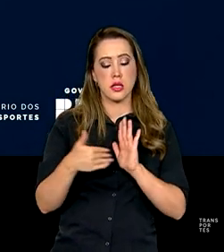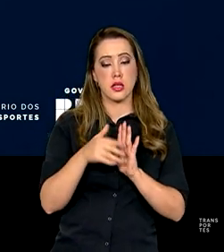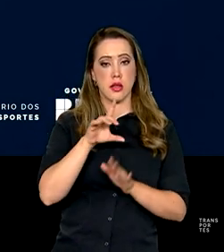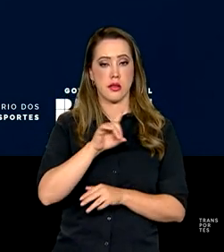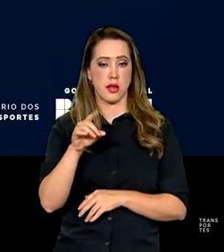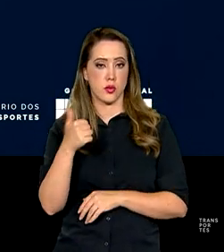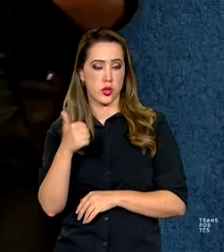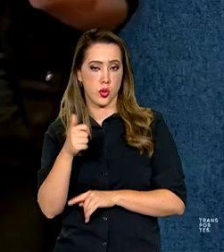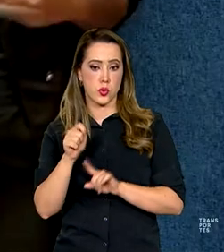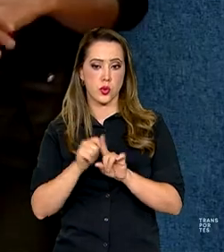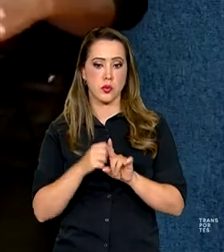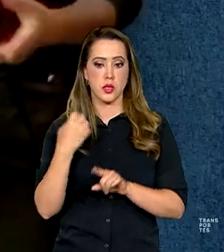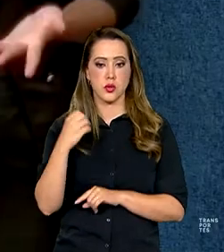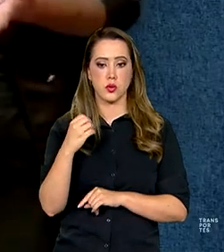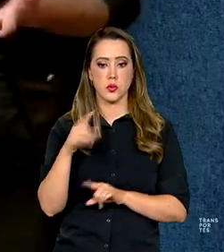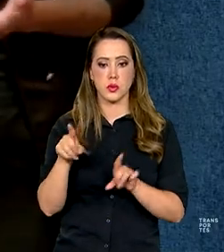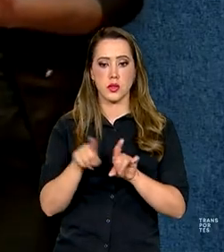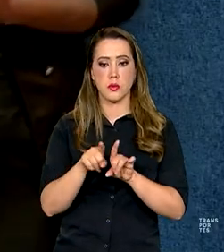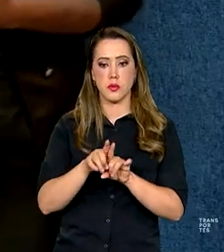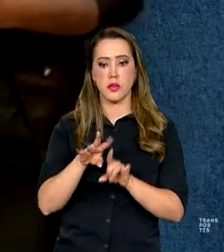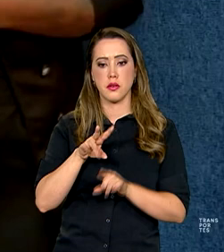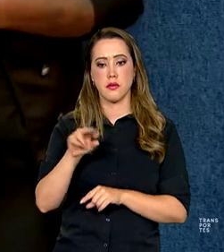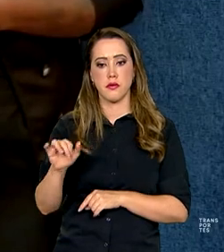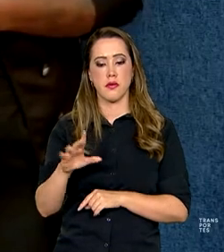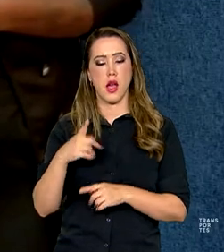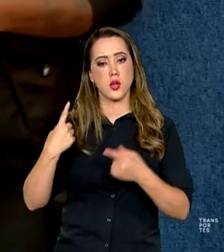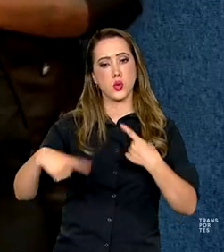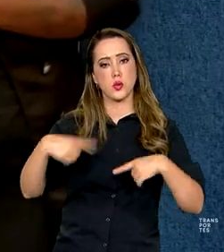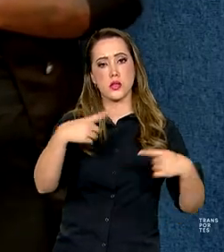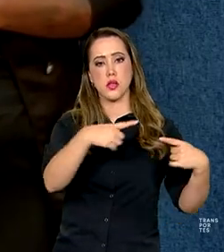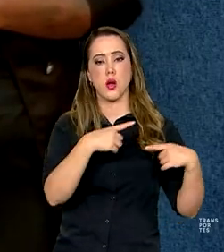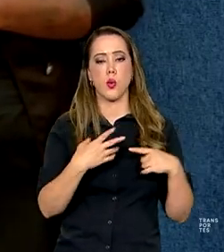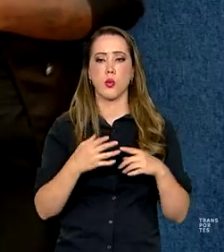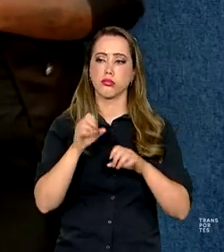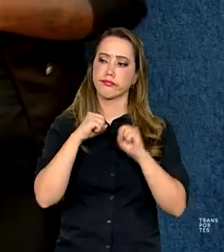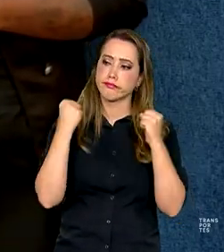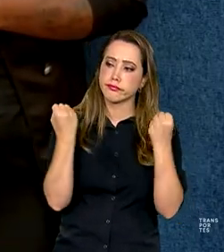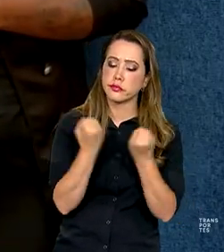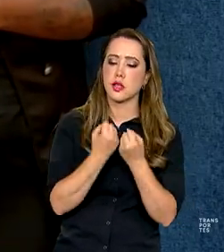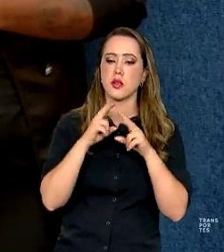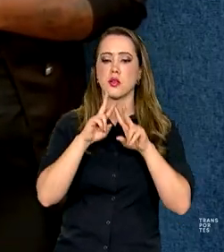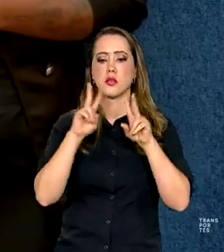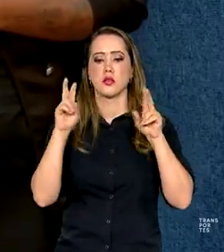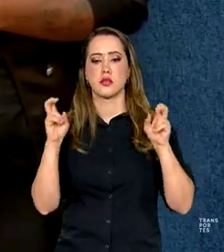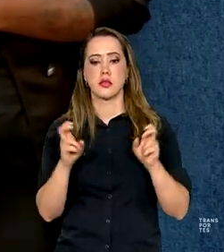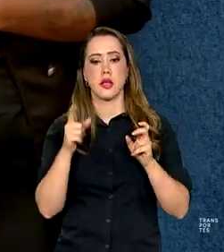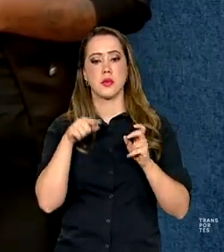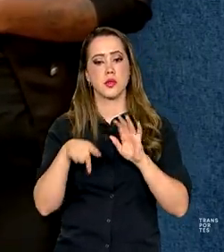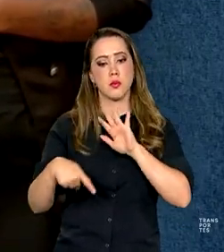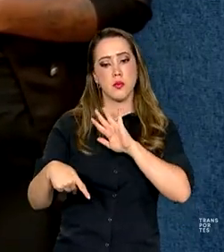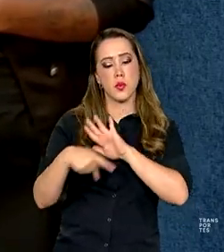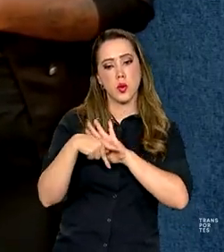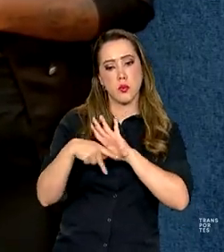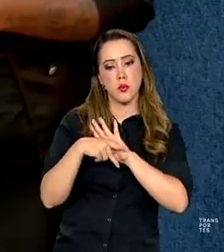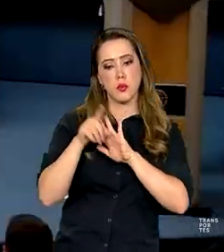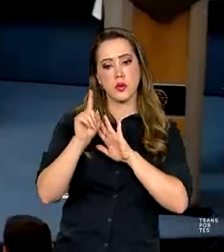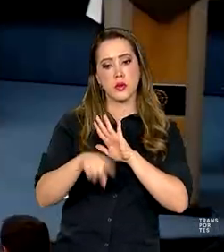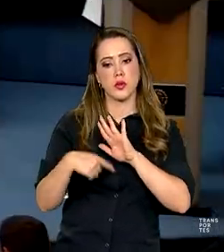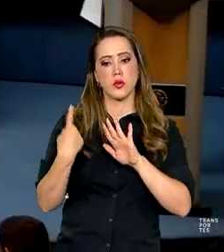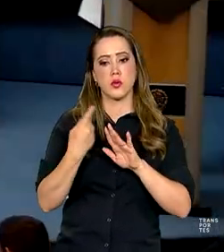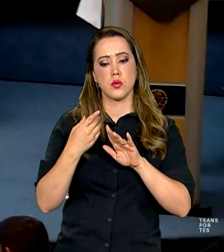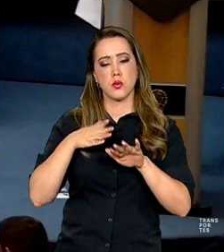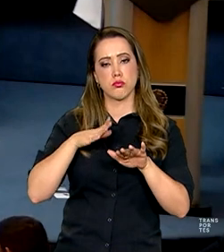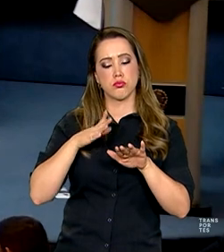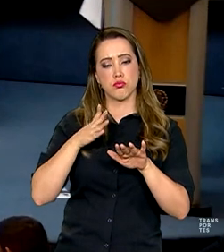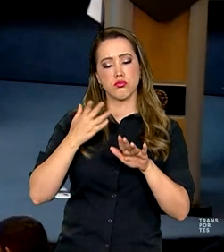dia 11 de outubro. Também serão feitos debates e seminários sobre questões relacionadas à mobilidade